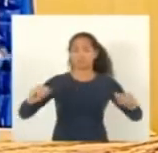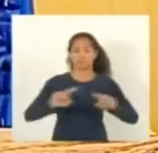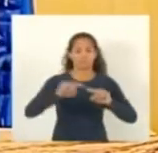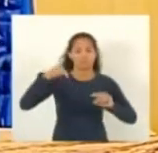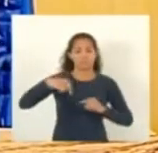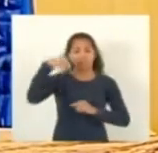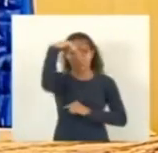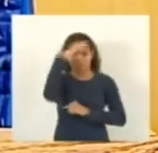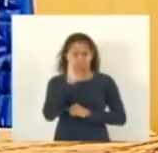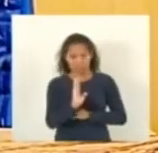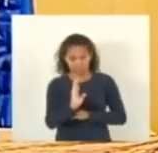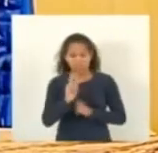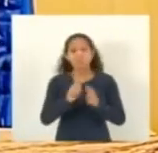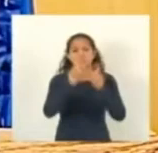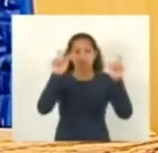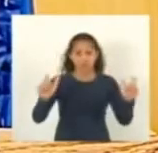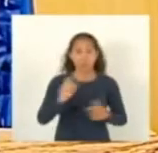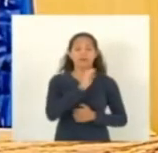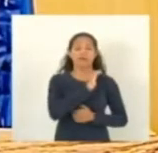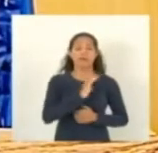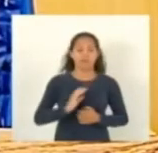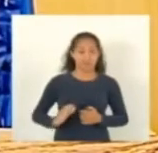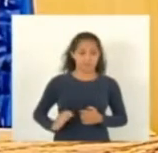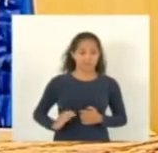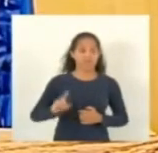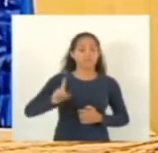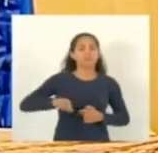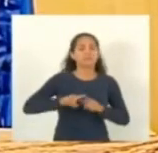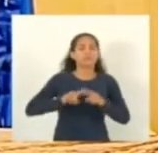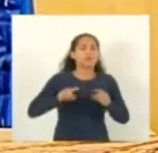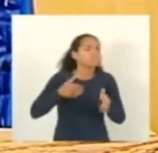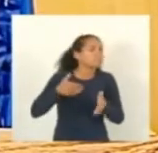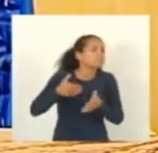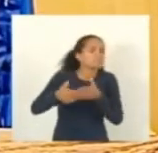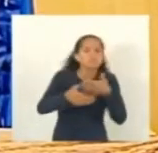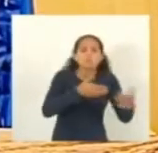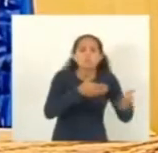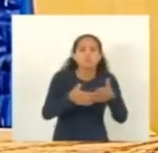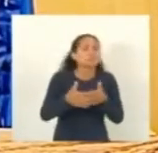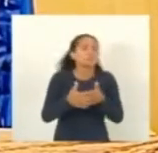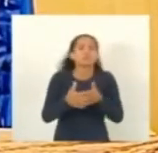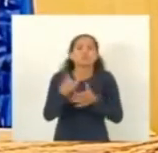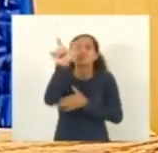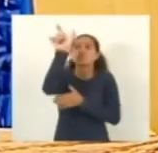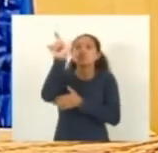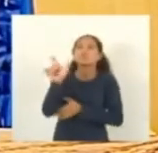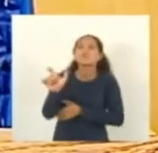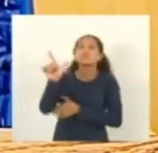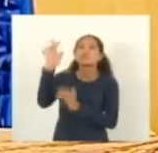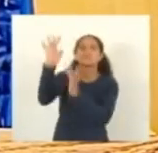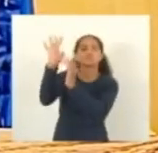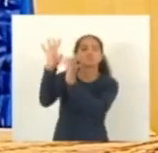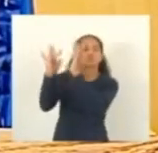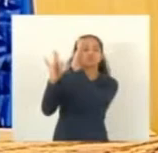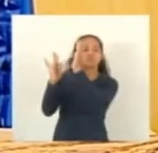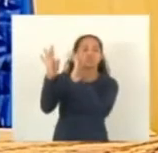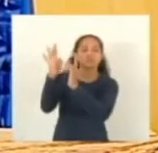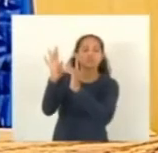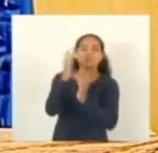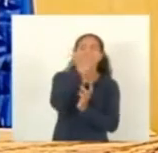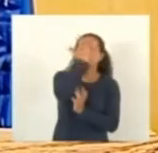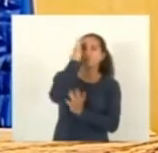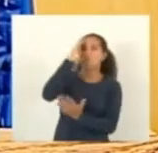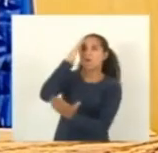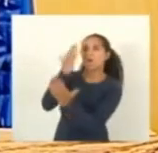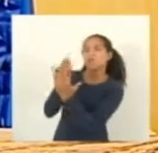eminentemente cristão mas independente disso a figura de Jesus independente daqueles que creem ou não